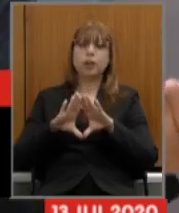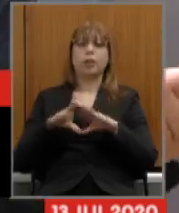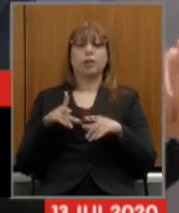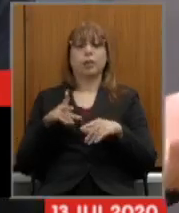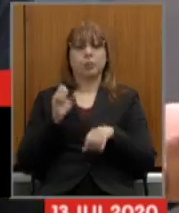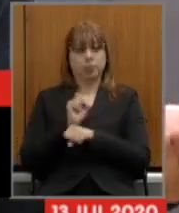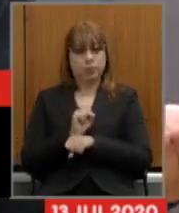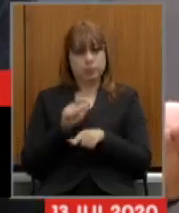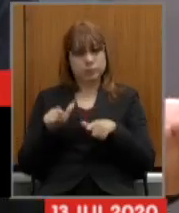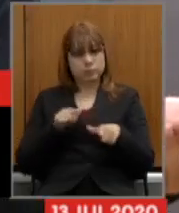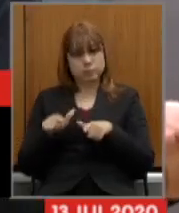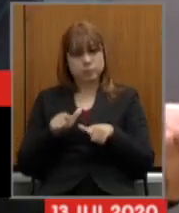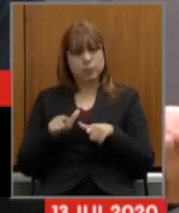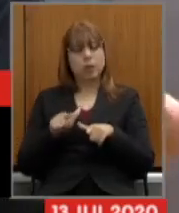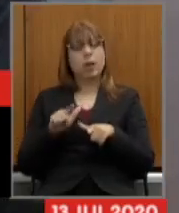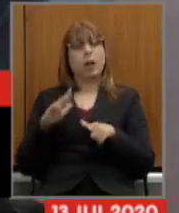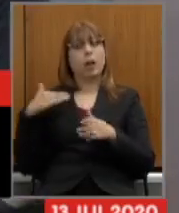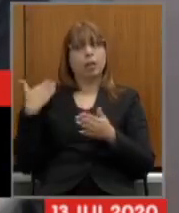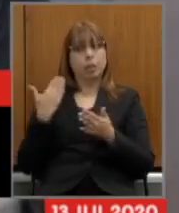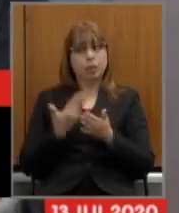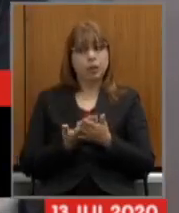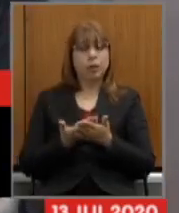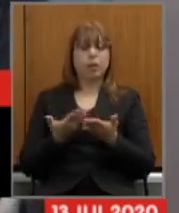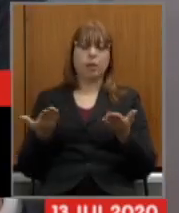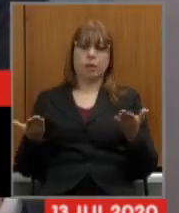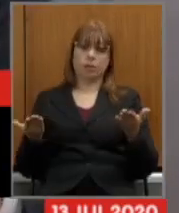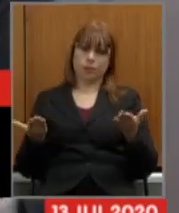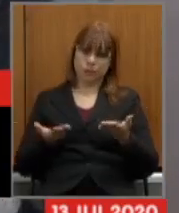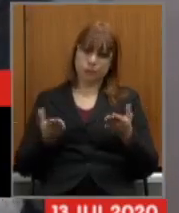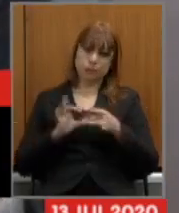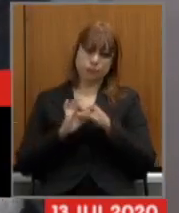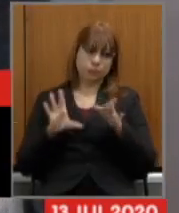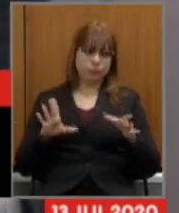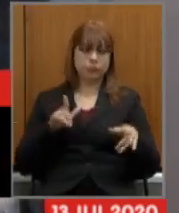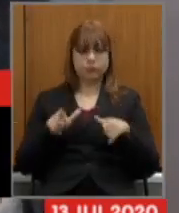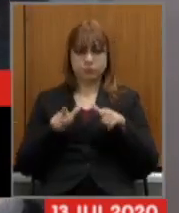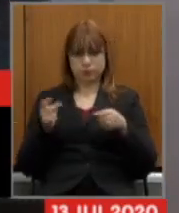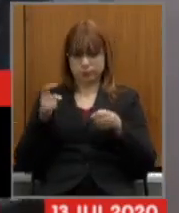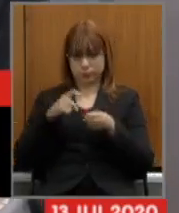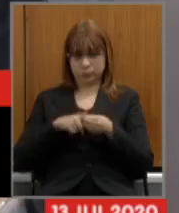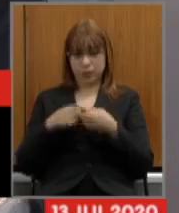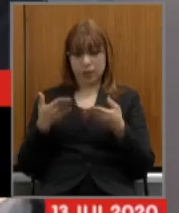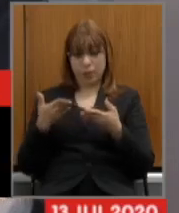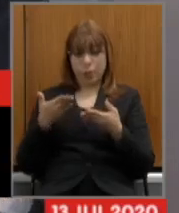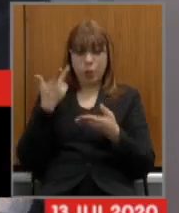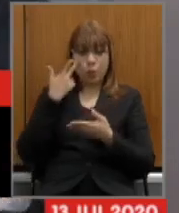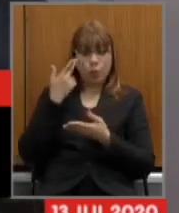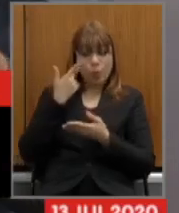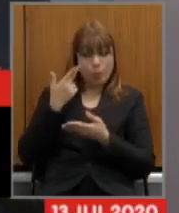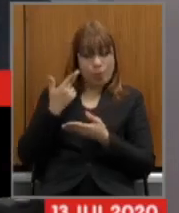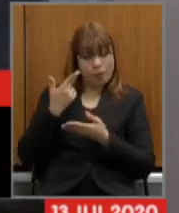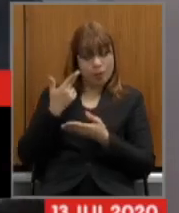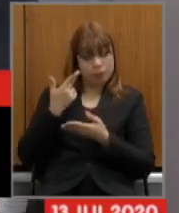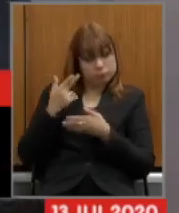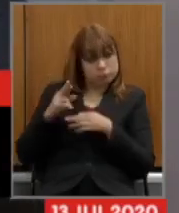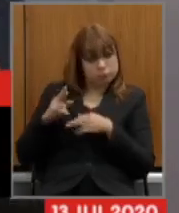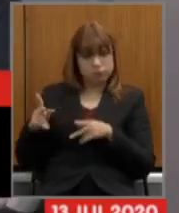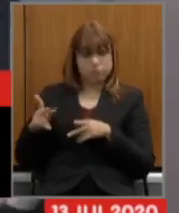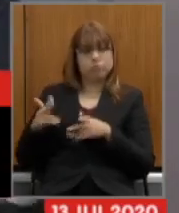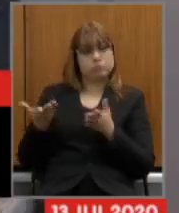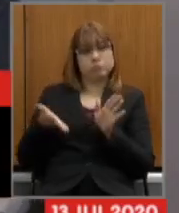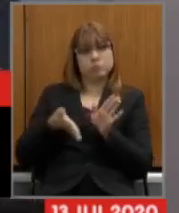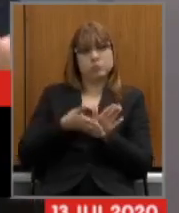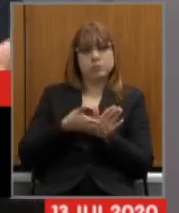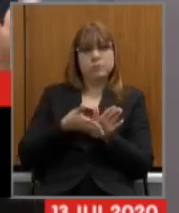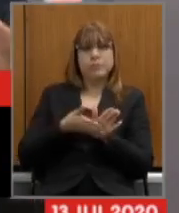nosso novo normal e é isso que tem que ficar claro aqui nós vivemos hoje um novo normal e nesse sentido gostaria até de parabenizar